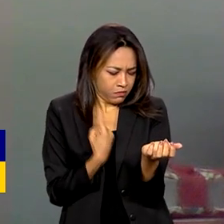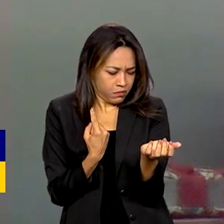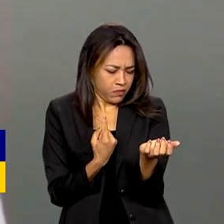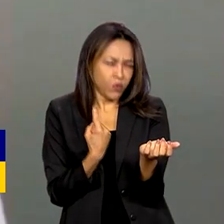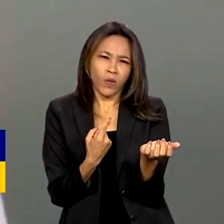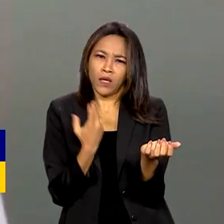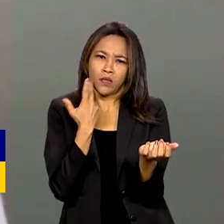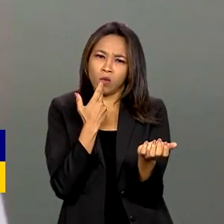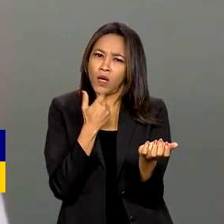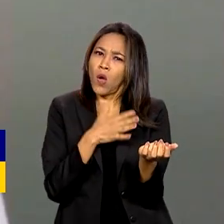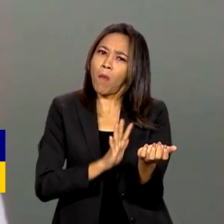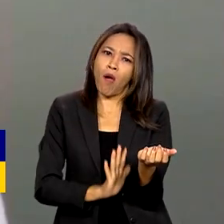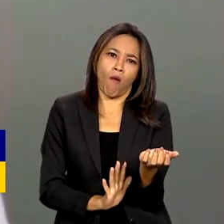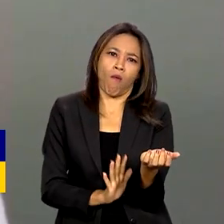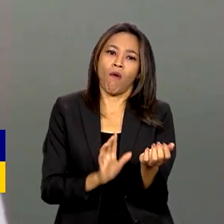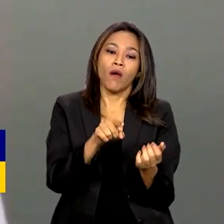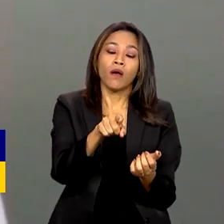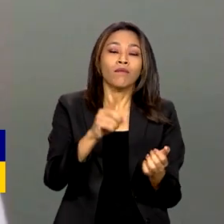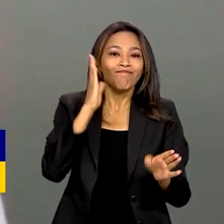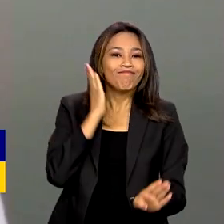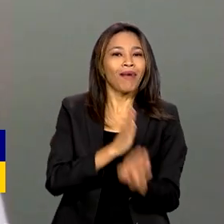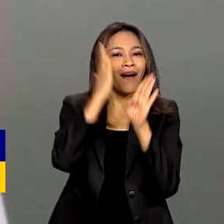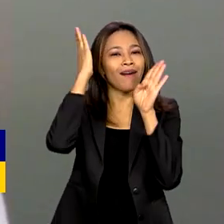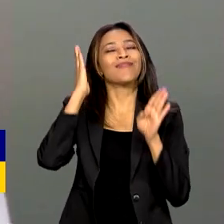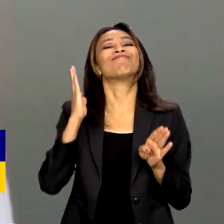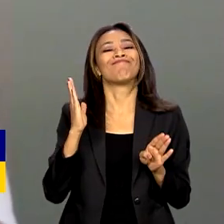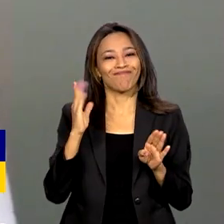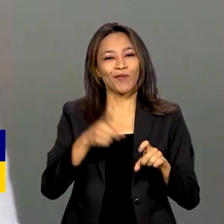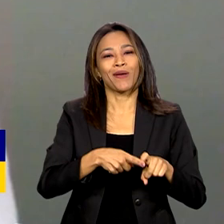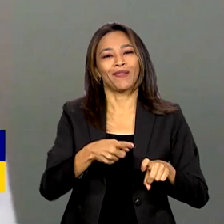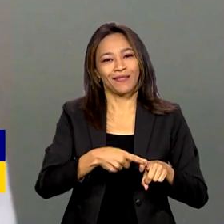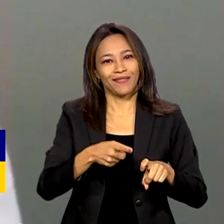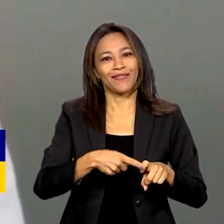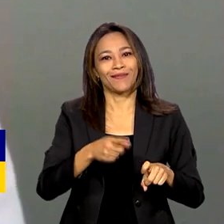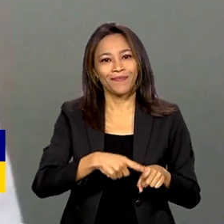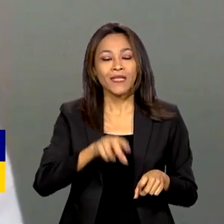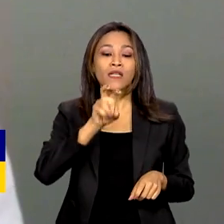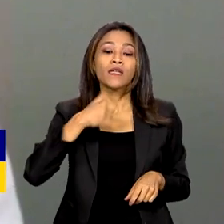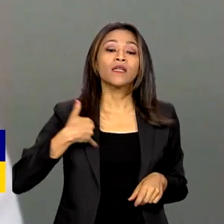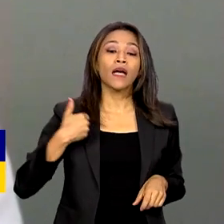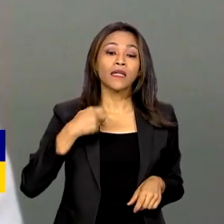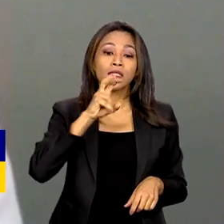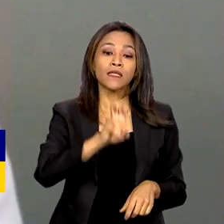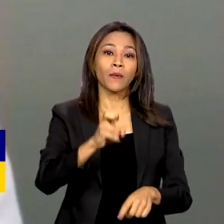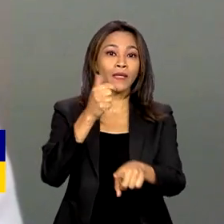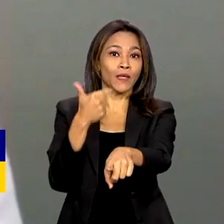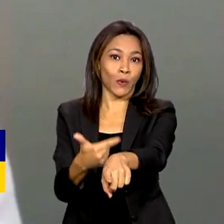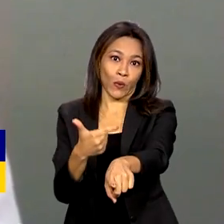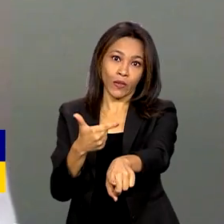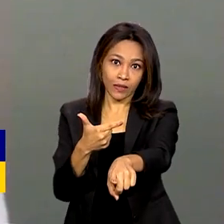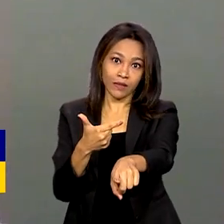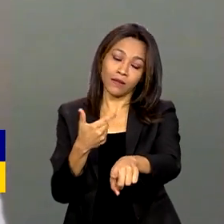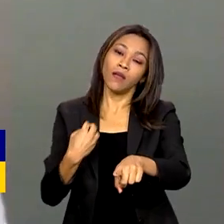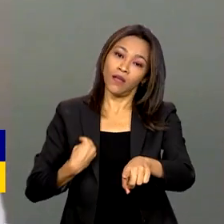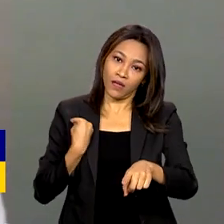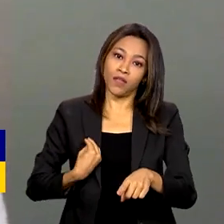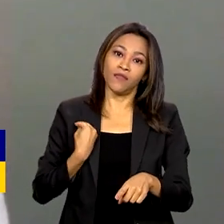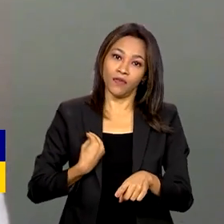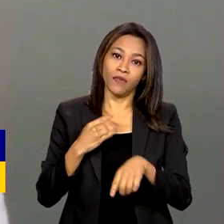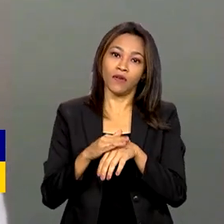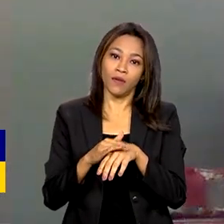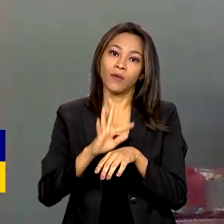normal. O diagnóstico veio logo em seguida, e há 52 anos, José Carlos convive com a